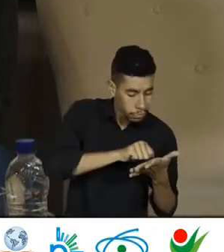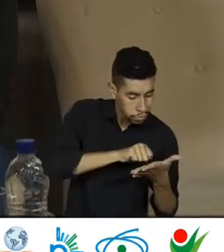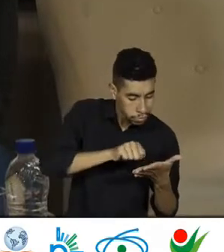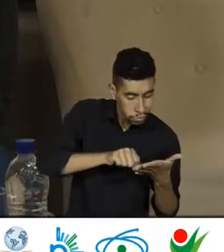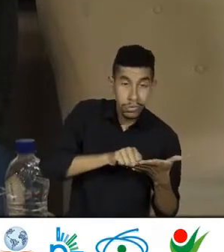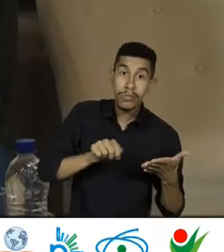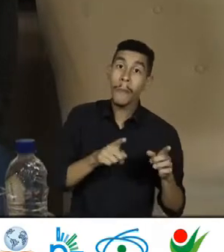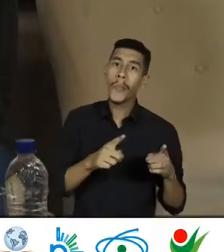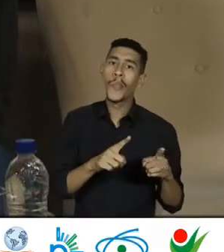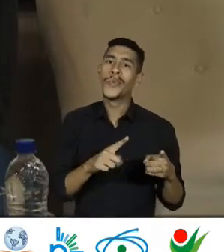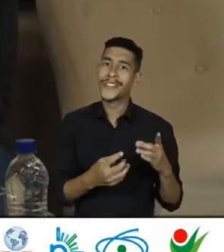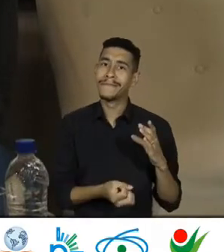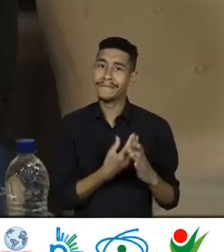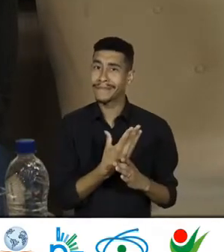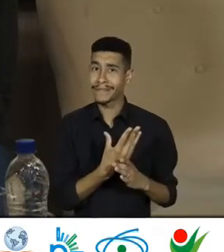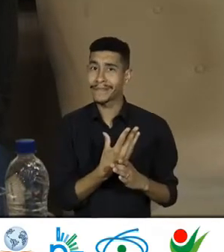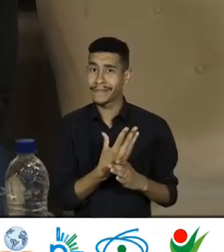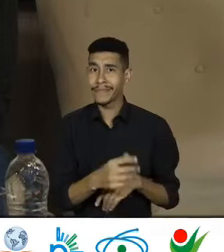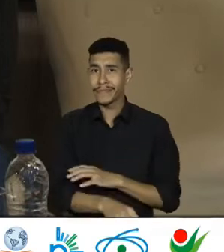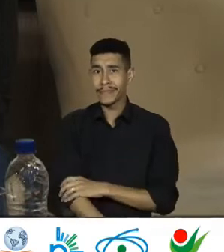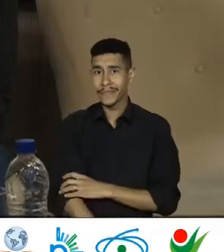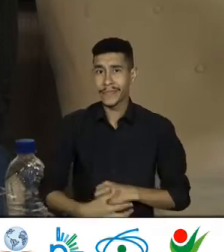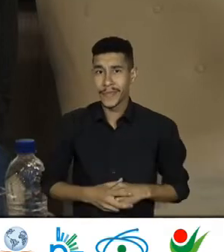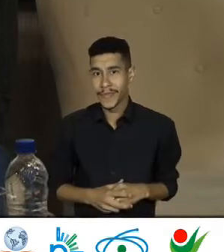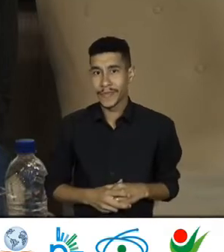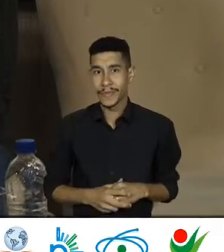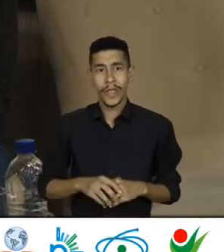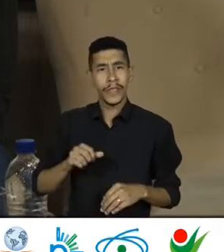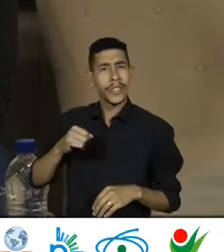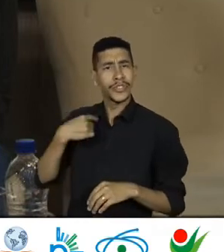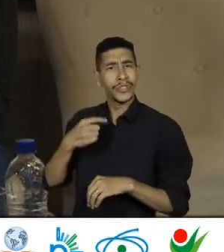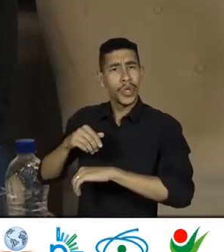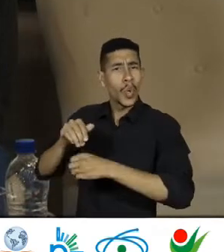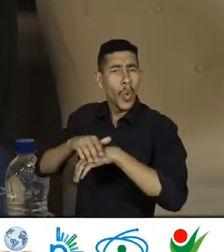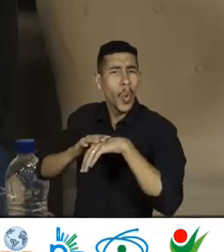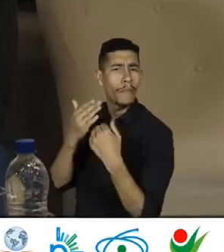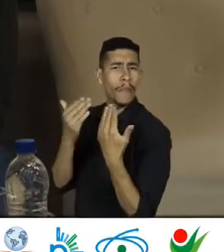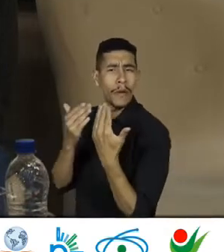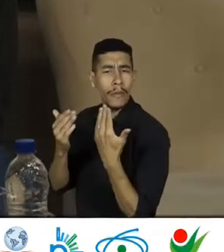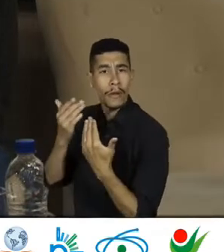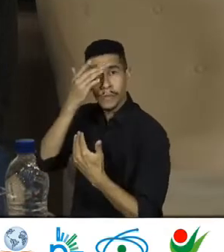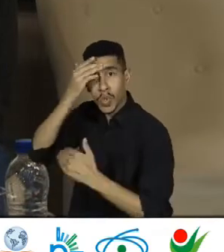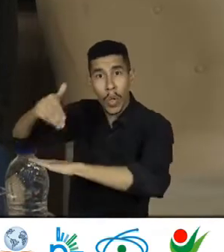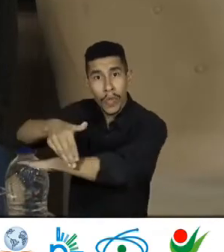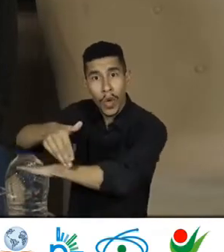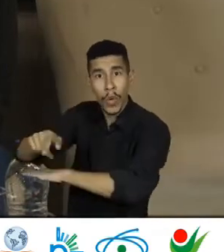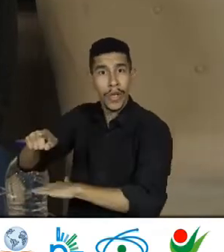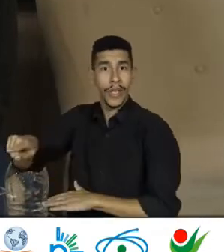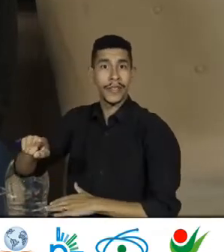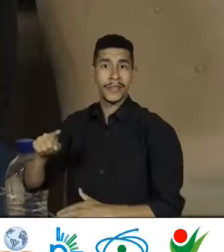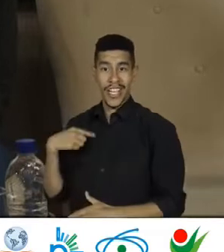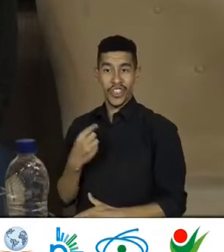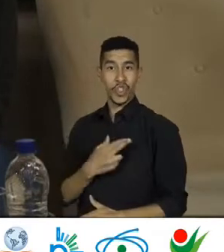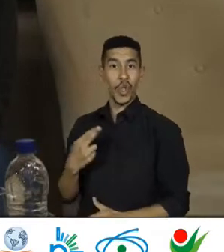E não raro, quando a gente conversa com alguém, morador de rua, eles nos chamam de doutor. Perguntam o nosso